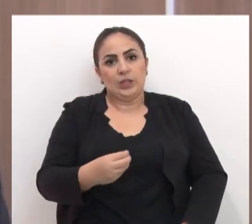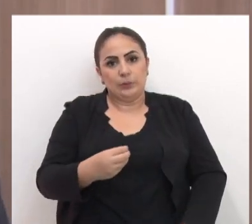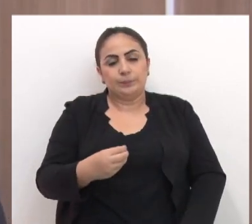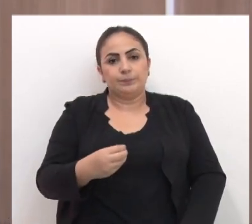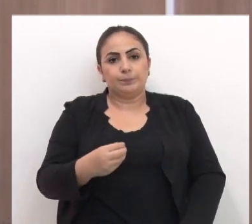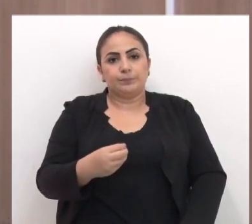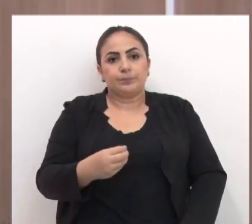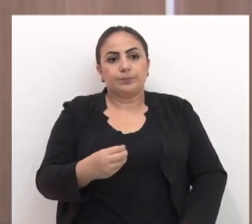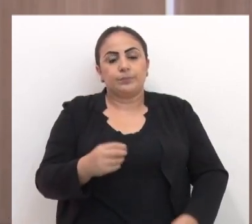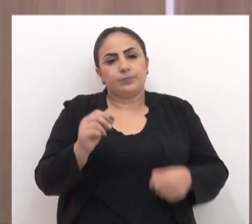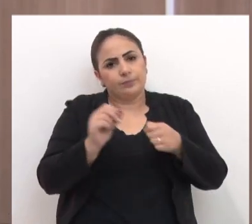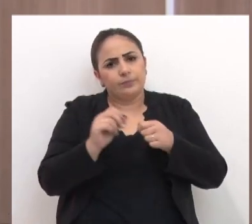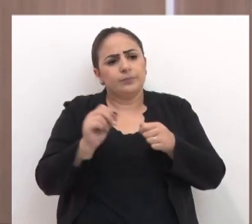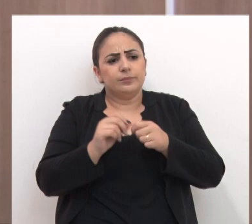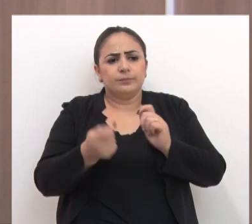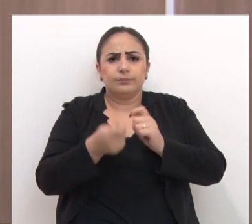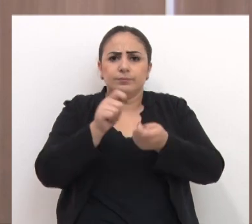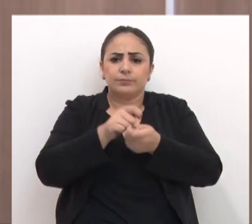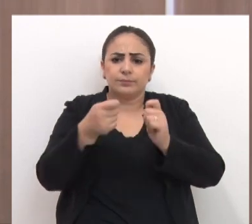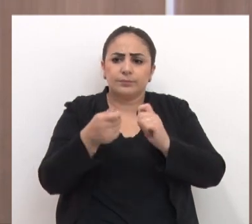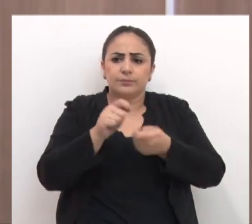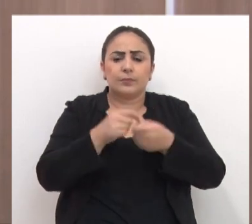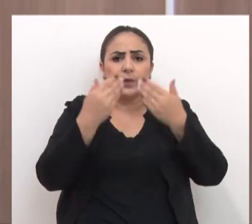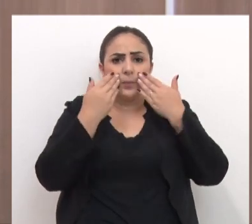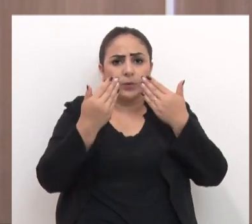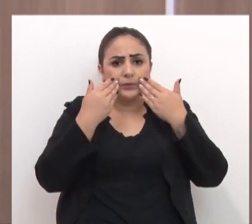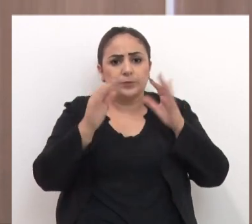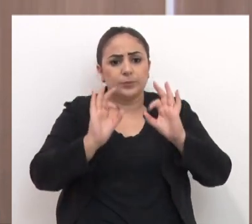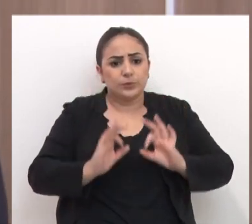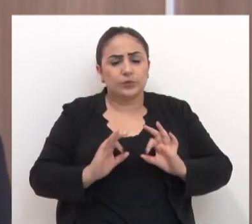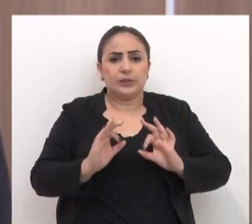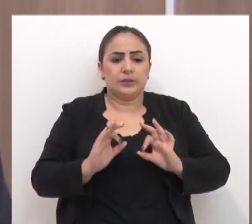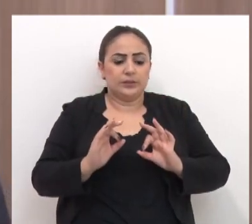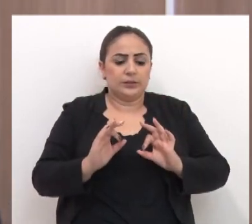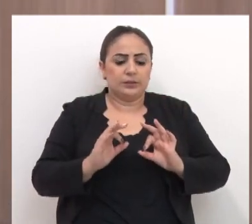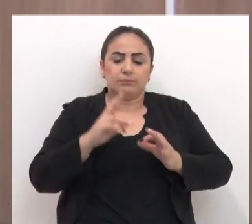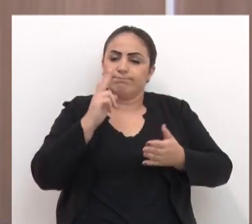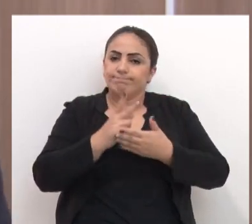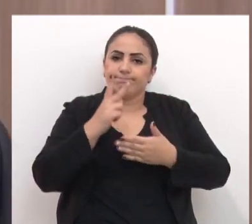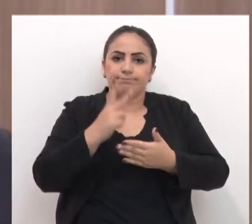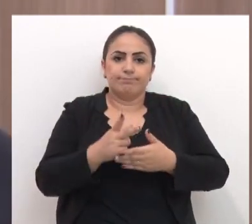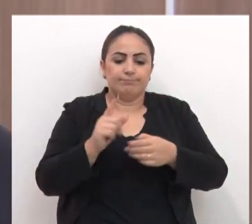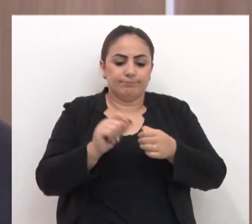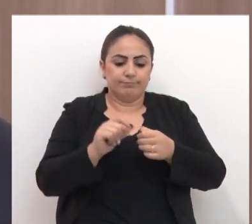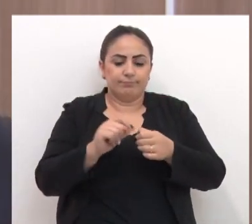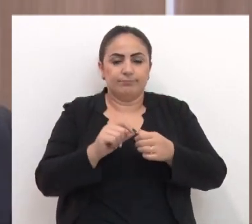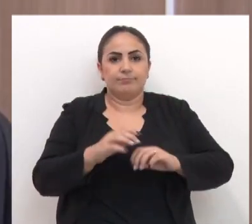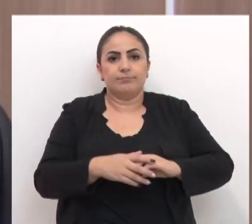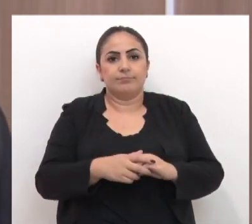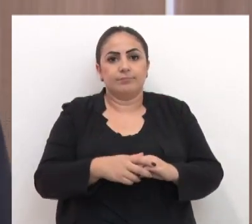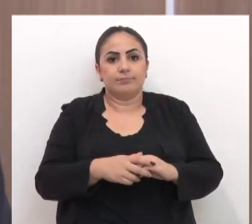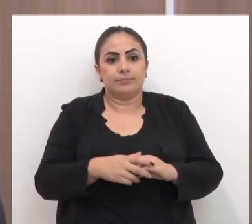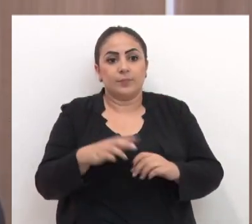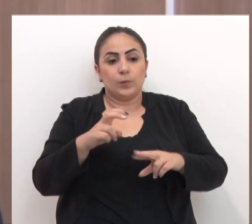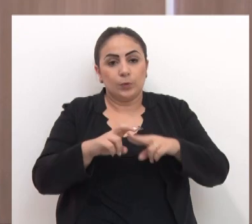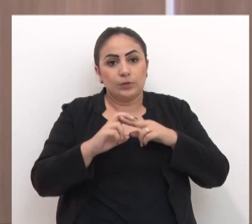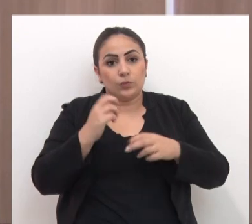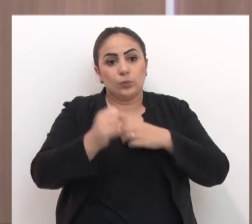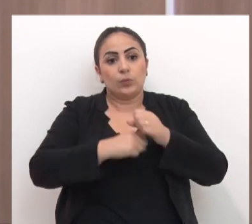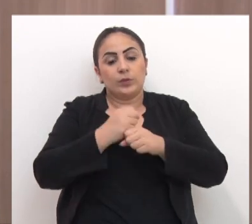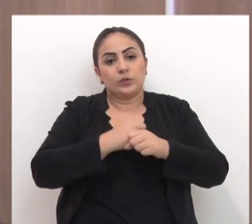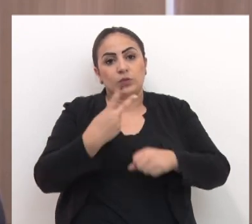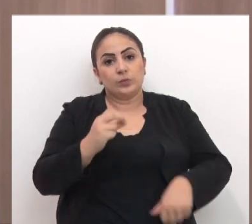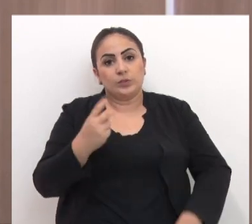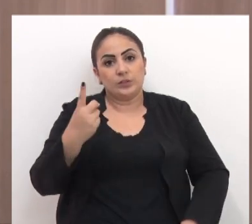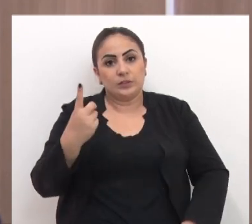seu filho Henrique Fuchs que são os empresários acabavam fazendo as adequações nossa reapresentar o projeto do CMDI e o CMDI acaba sempre colocando o empecilho então